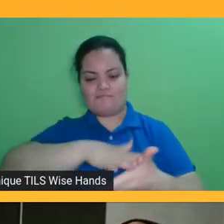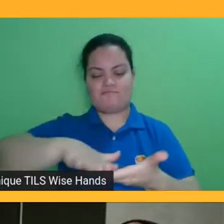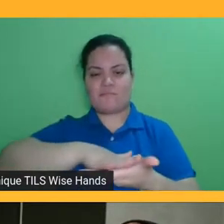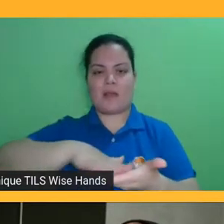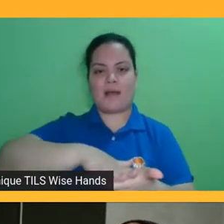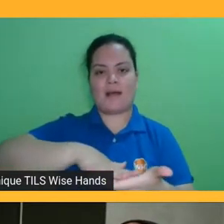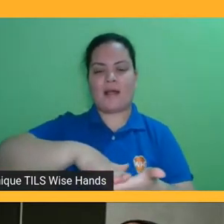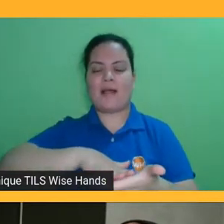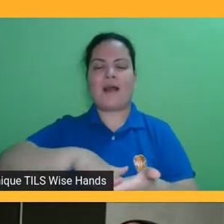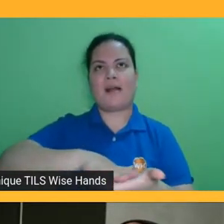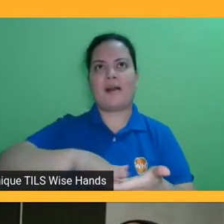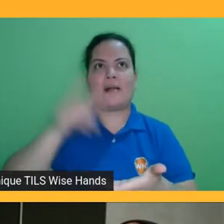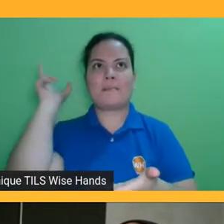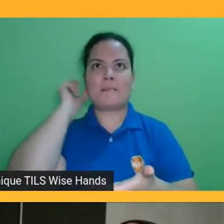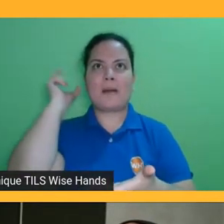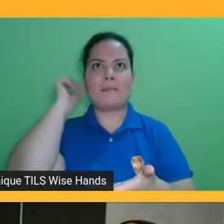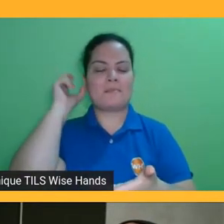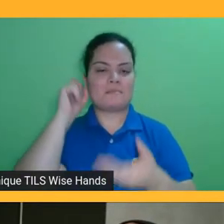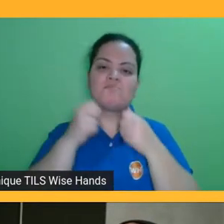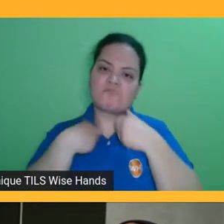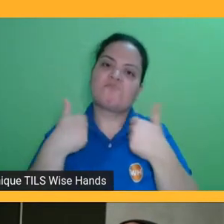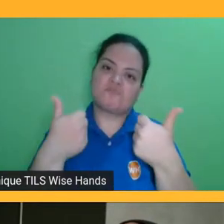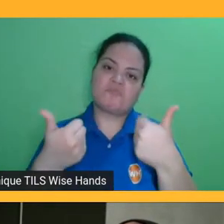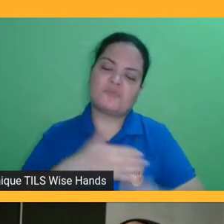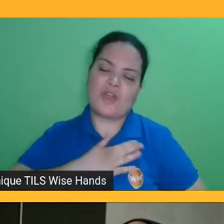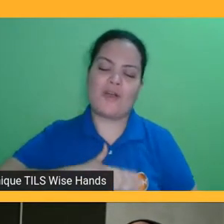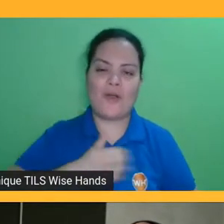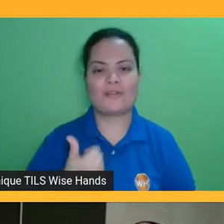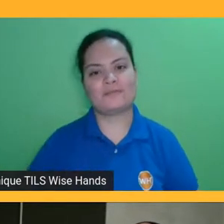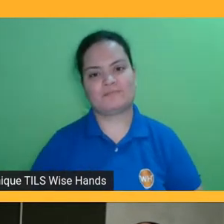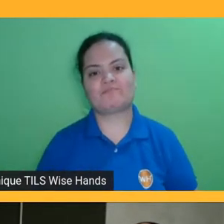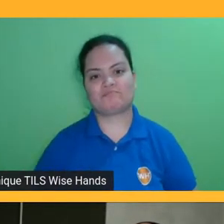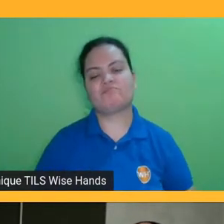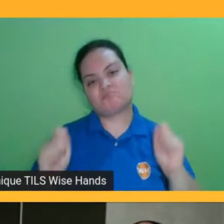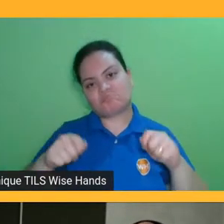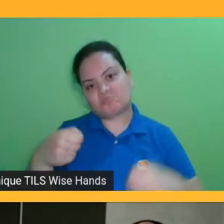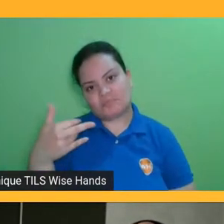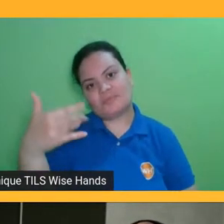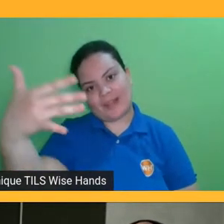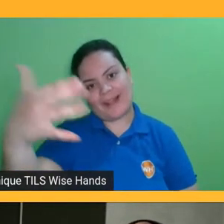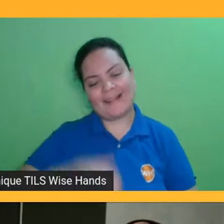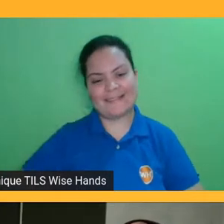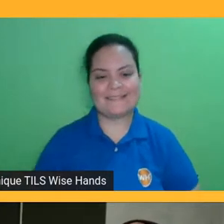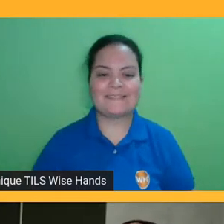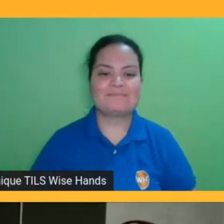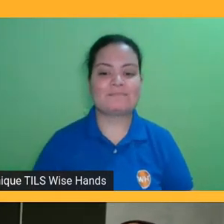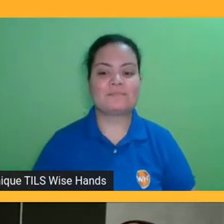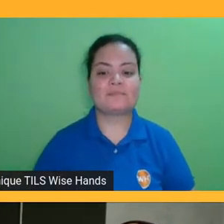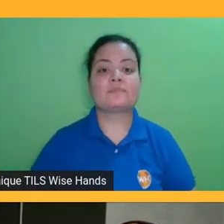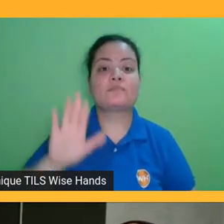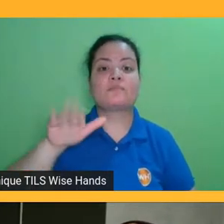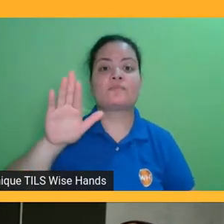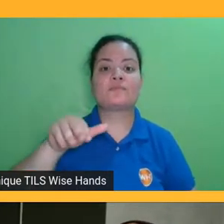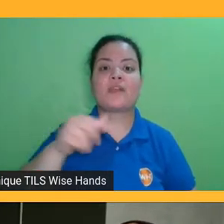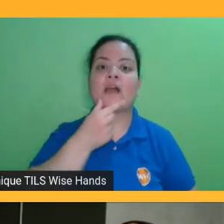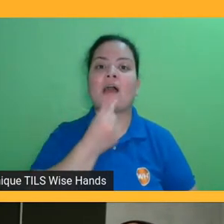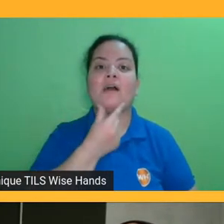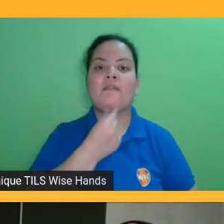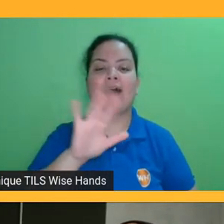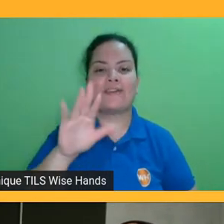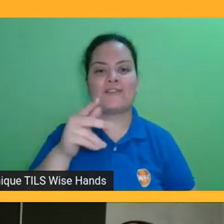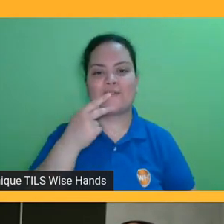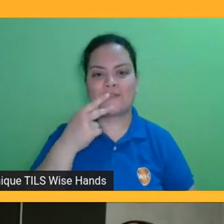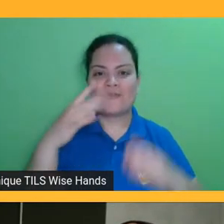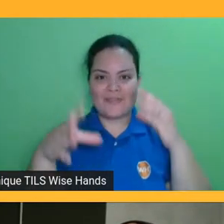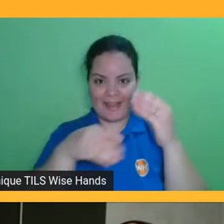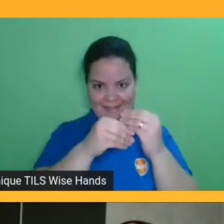resolve, vai resolver ainda por um tempo. Legal, Júnior, Rafael, só para complementar o Rafael, tem uma fala que a